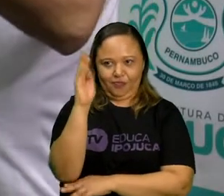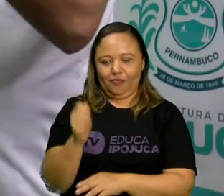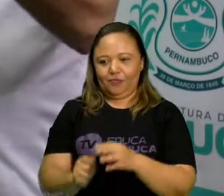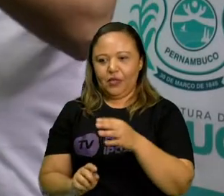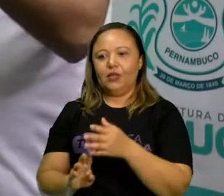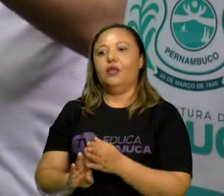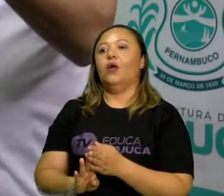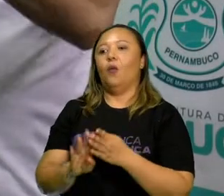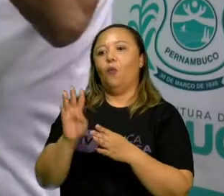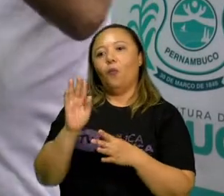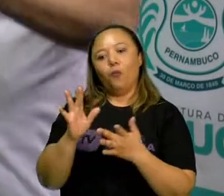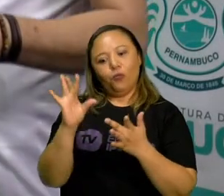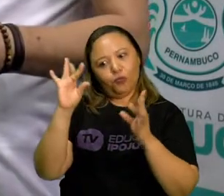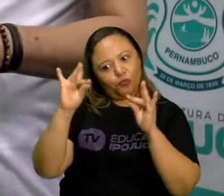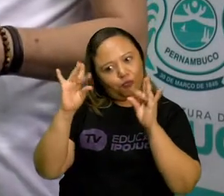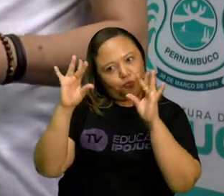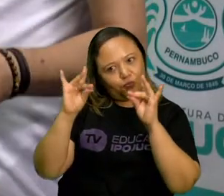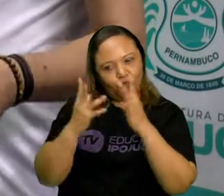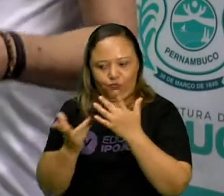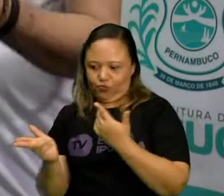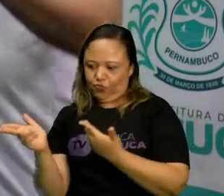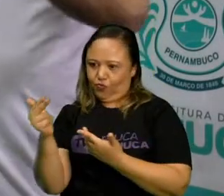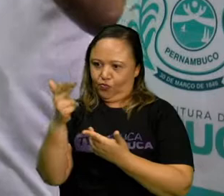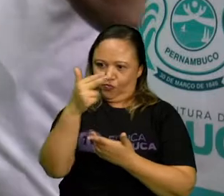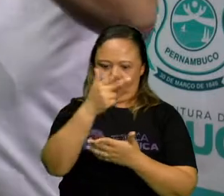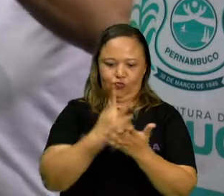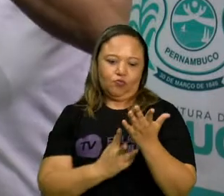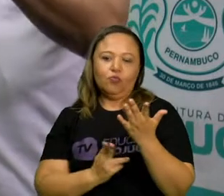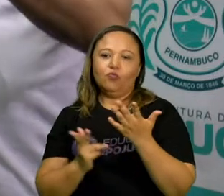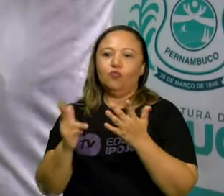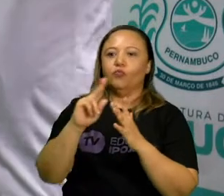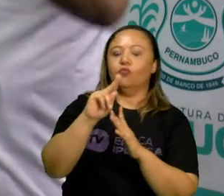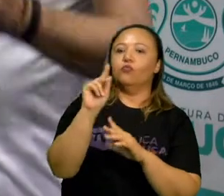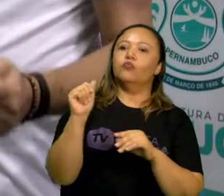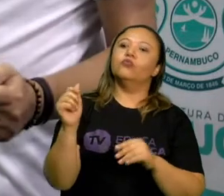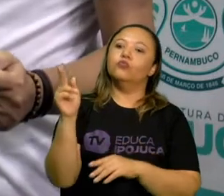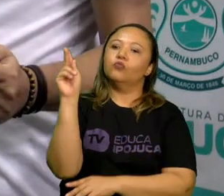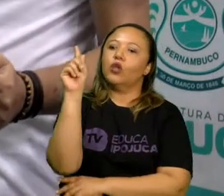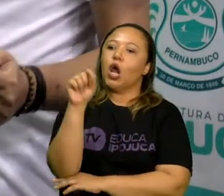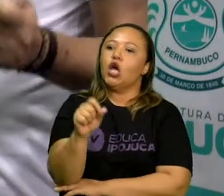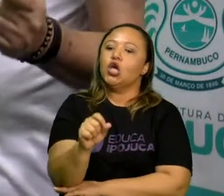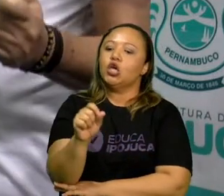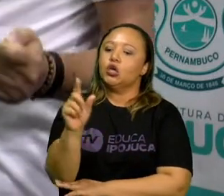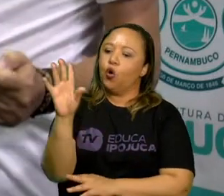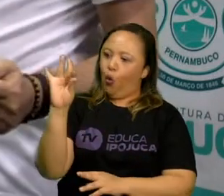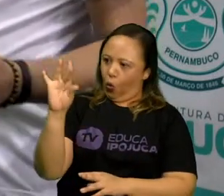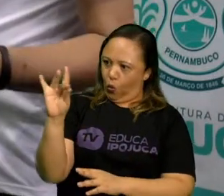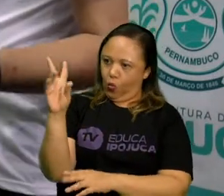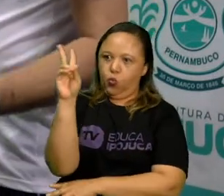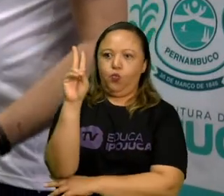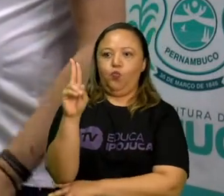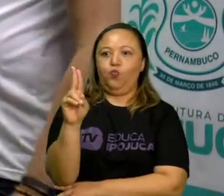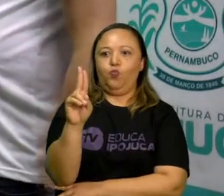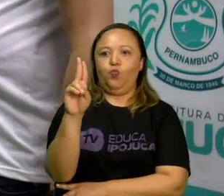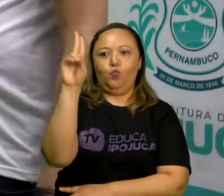cola a figura, né, que você recortou, que você desenhou, e você vai usar, projetar essa sombra lá, beleza?